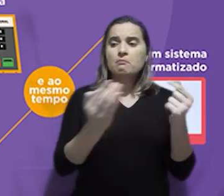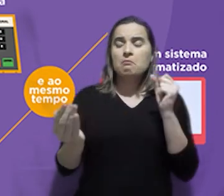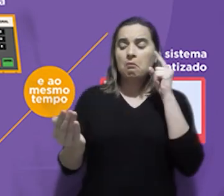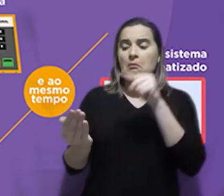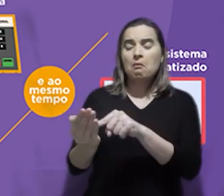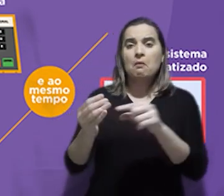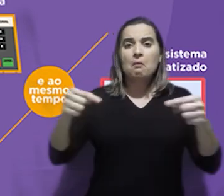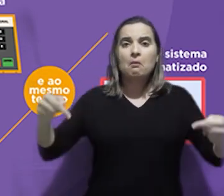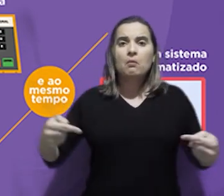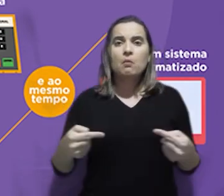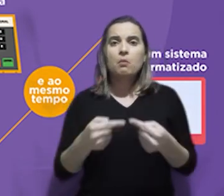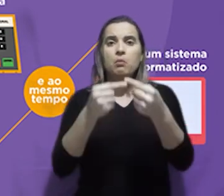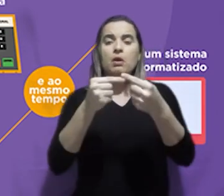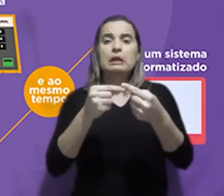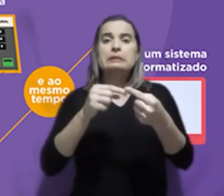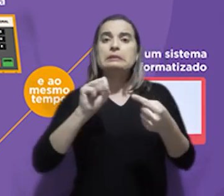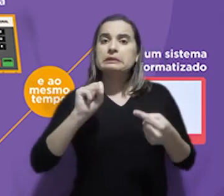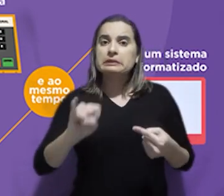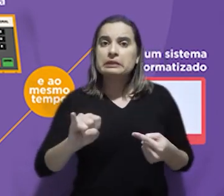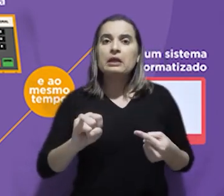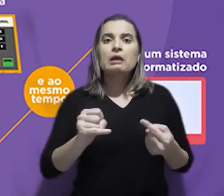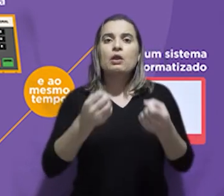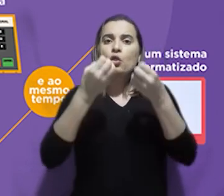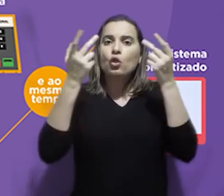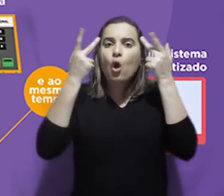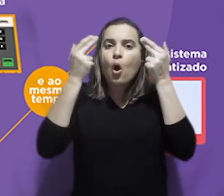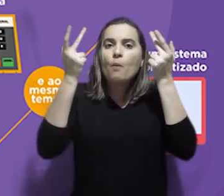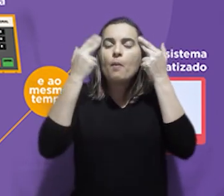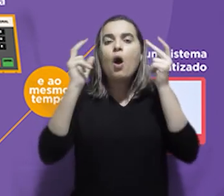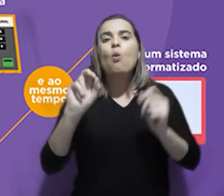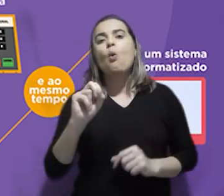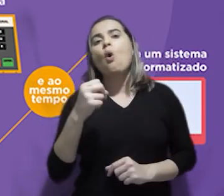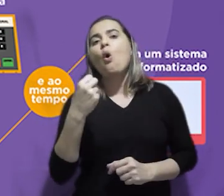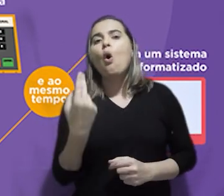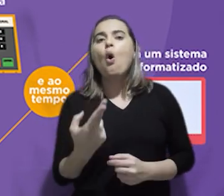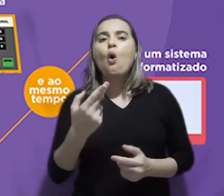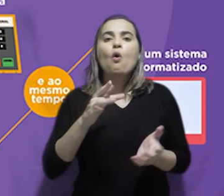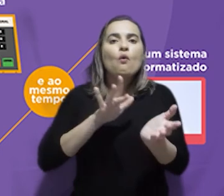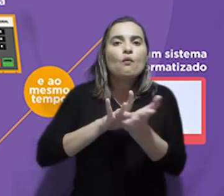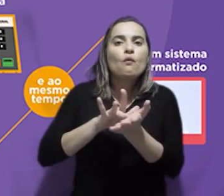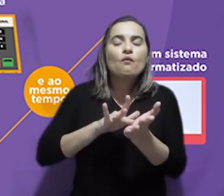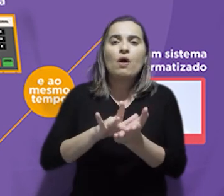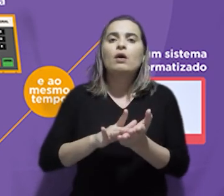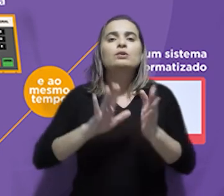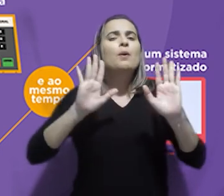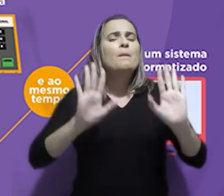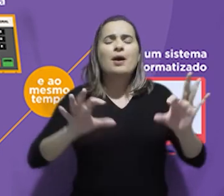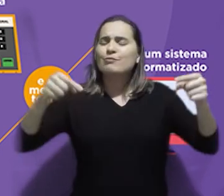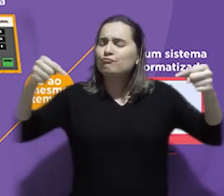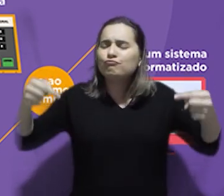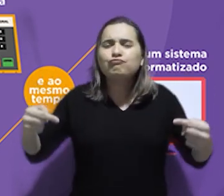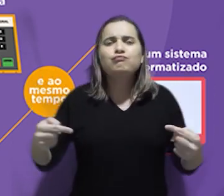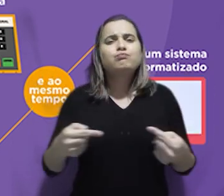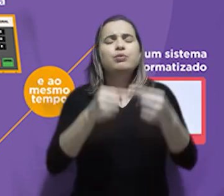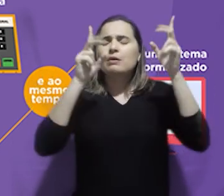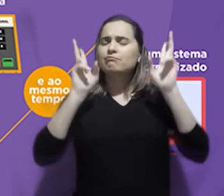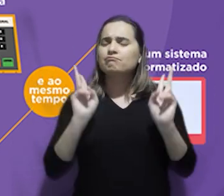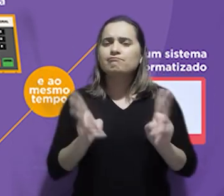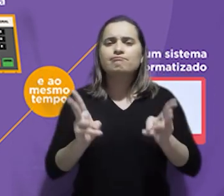pela comissão de auditoria e é verificado se a urna funcionou normalmente e se foram registrados exatamente os votos